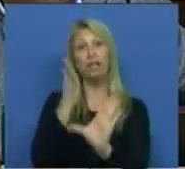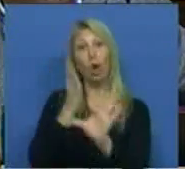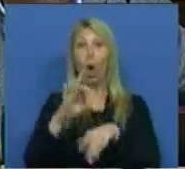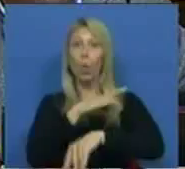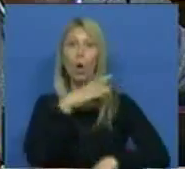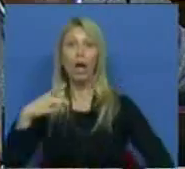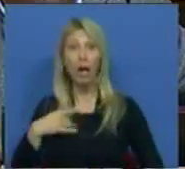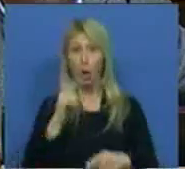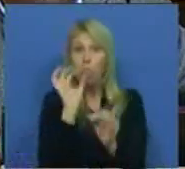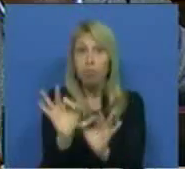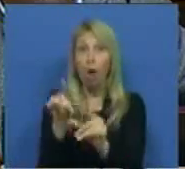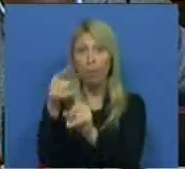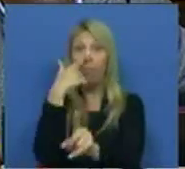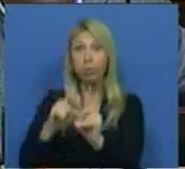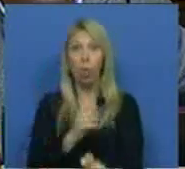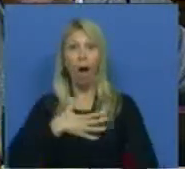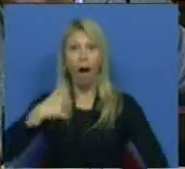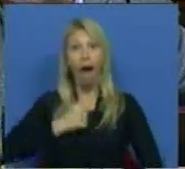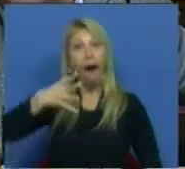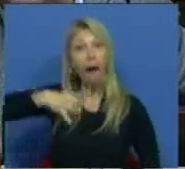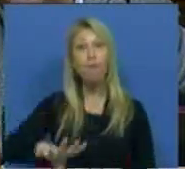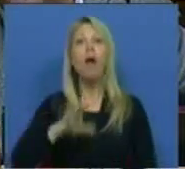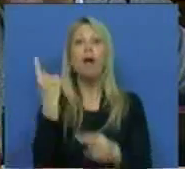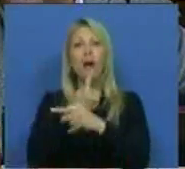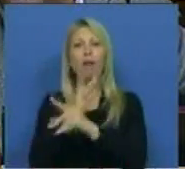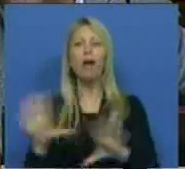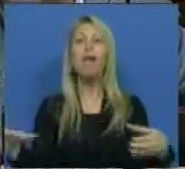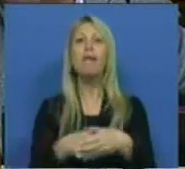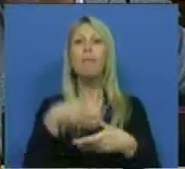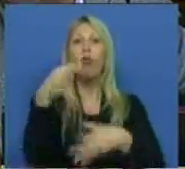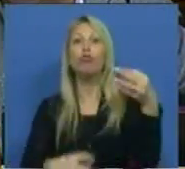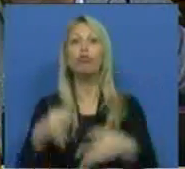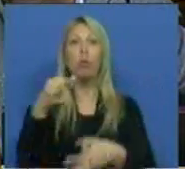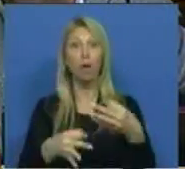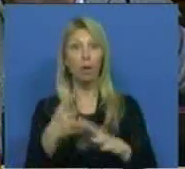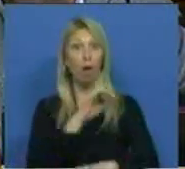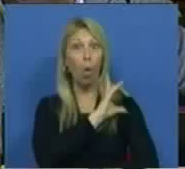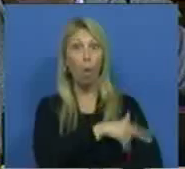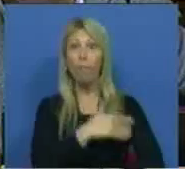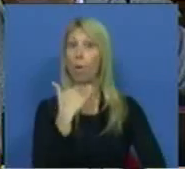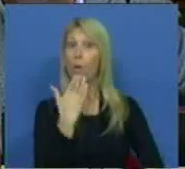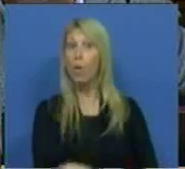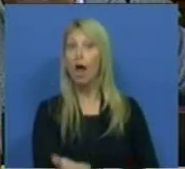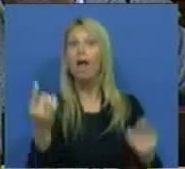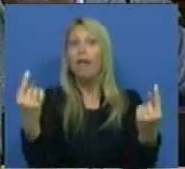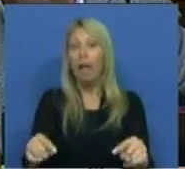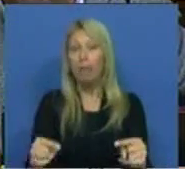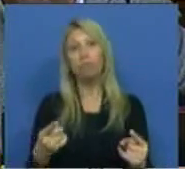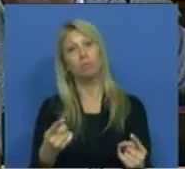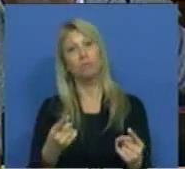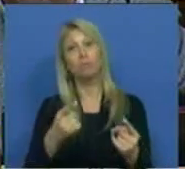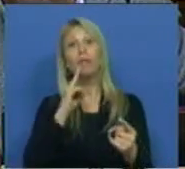transsexuais, ouviu várias equipas jurídicas de alta competência. A Assembleia deve devolver